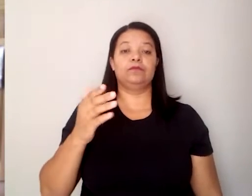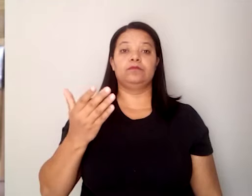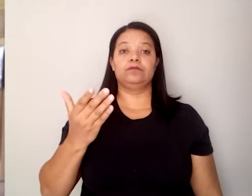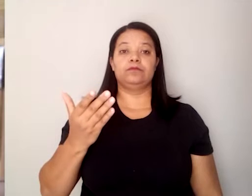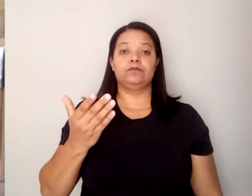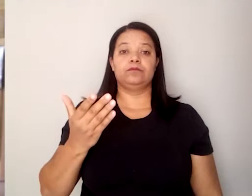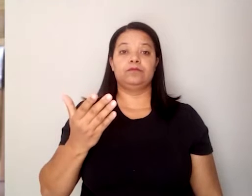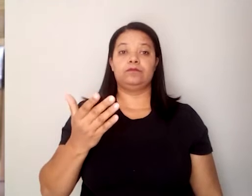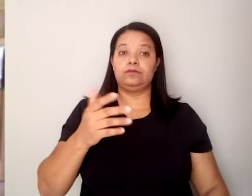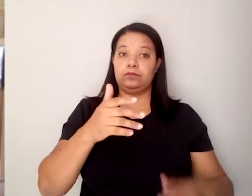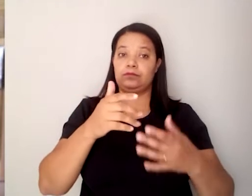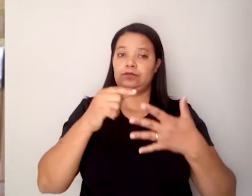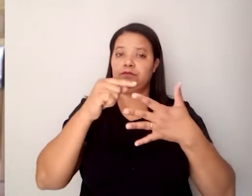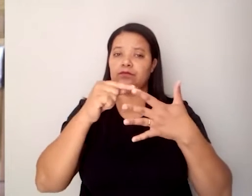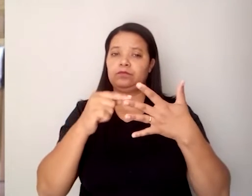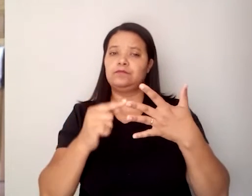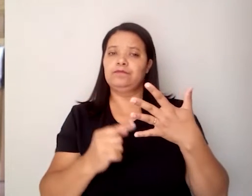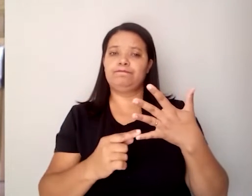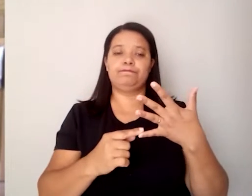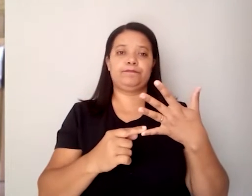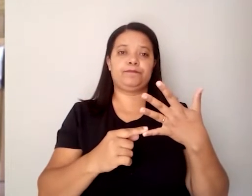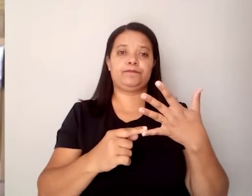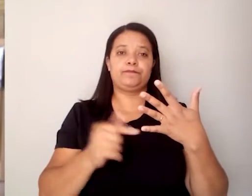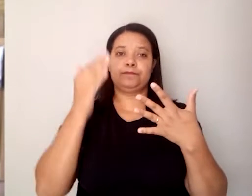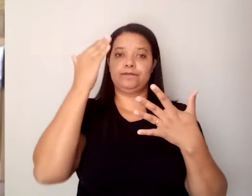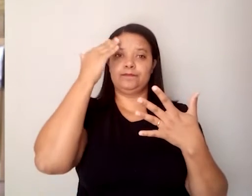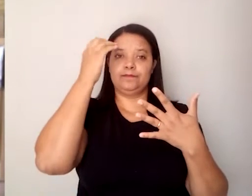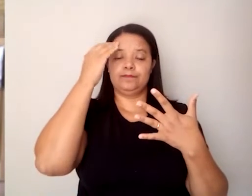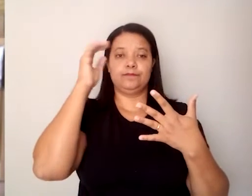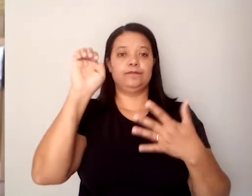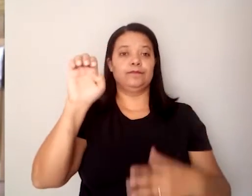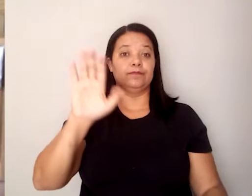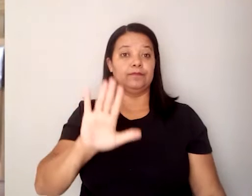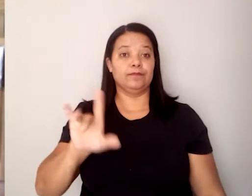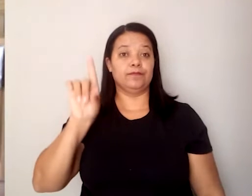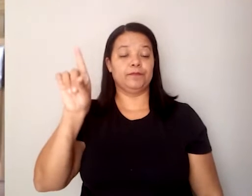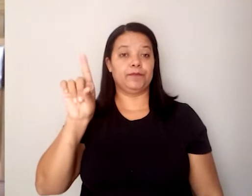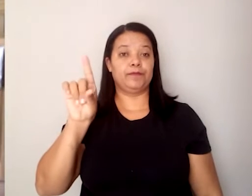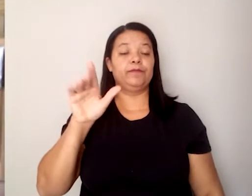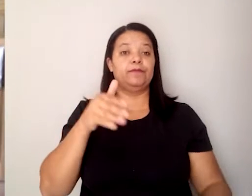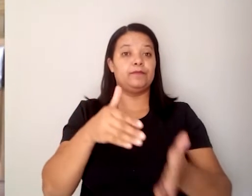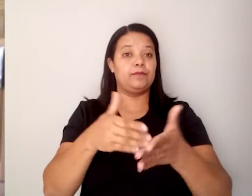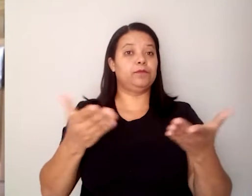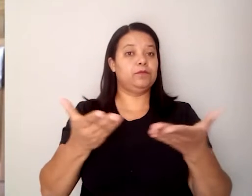mais famosos, mais lidos até hoje.